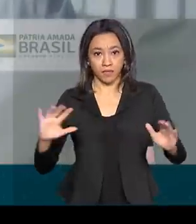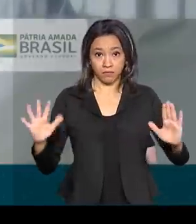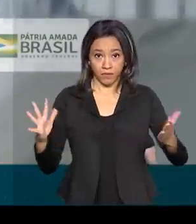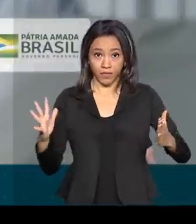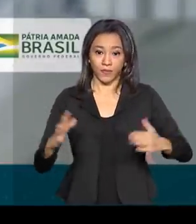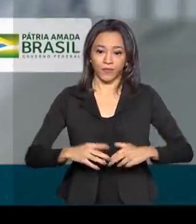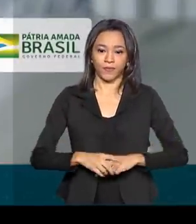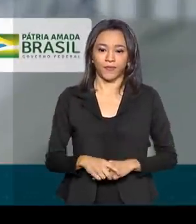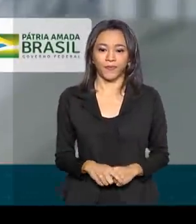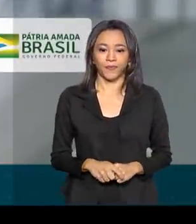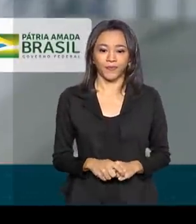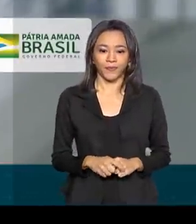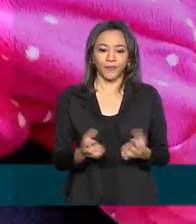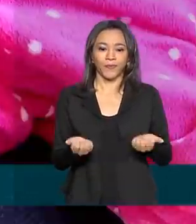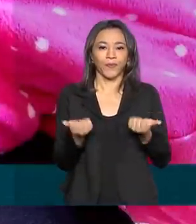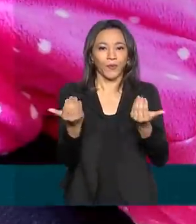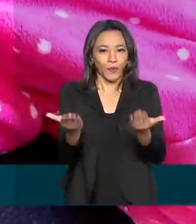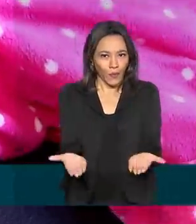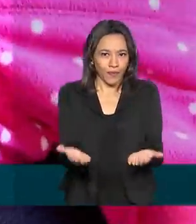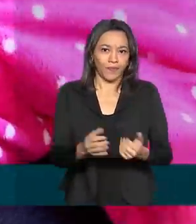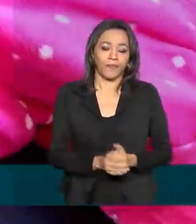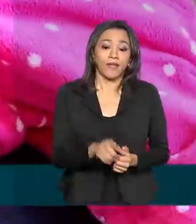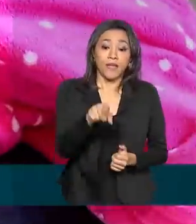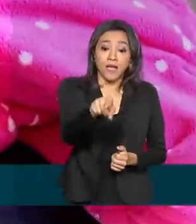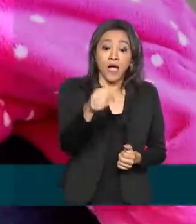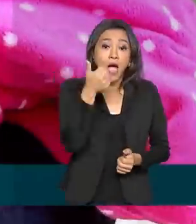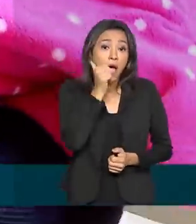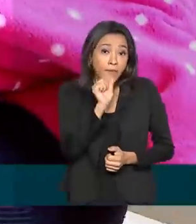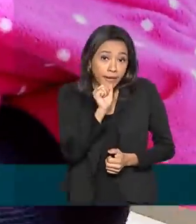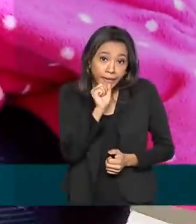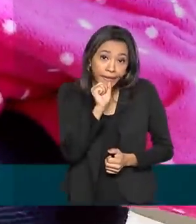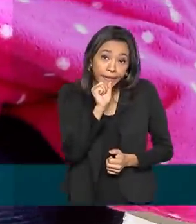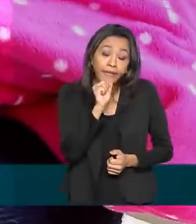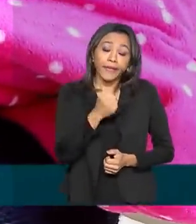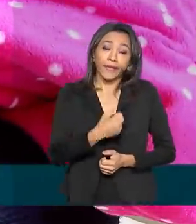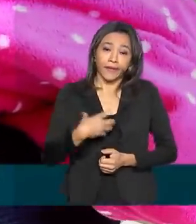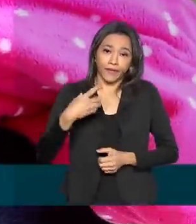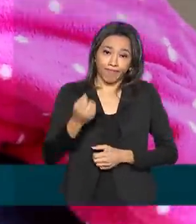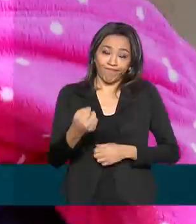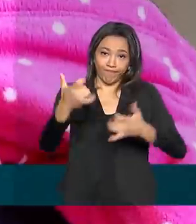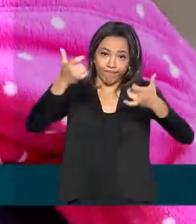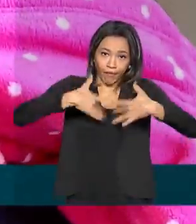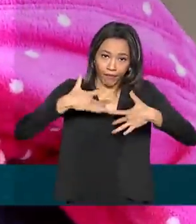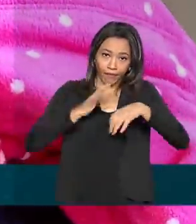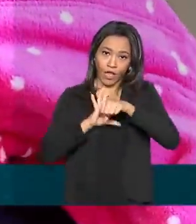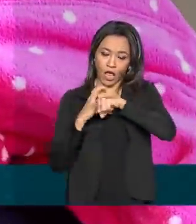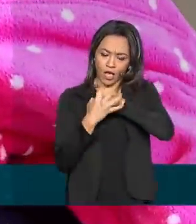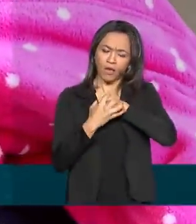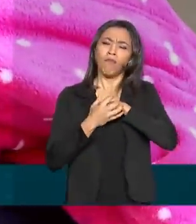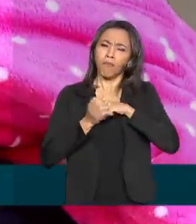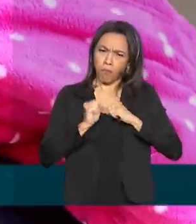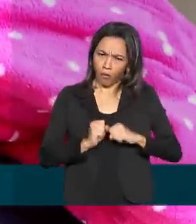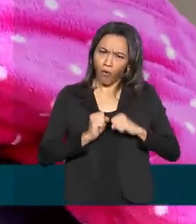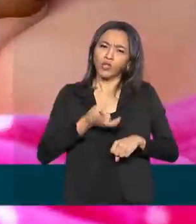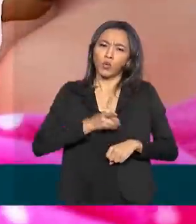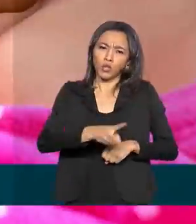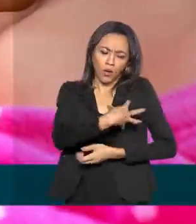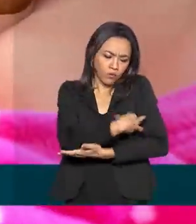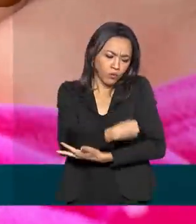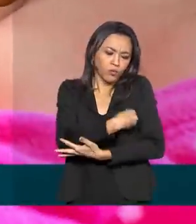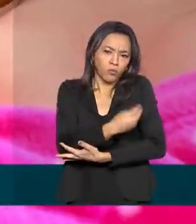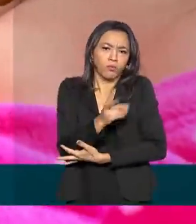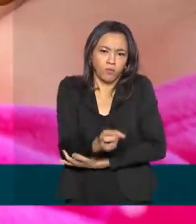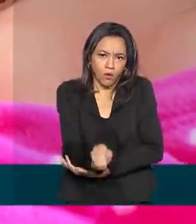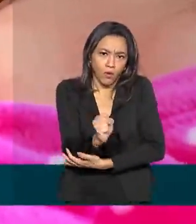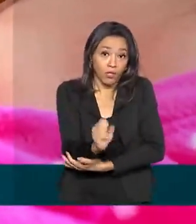Doe leite materno. A mãe que estiver com Covid-19 pode continuar amamentando, mas o Ministério